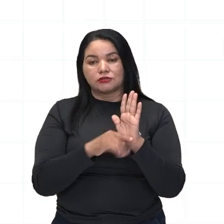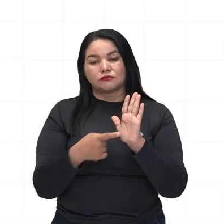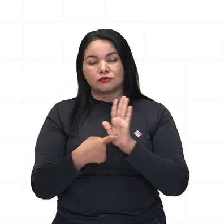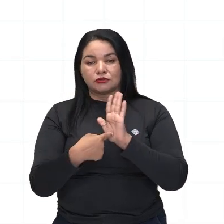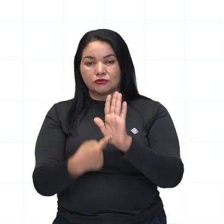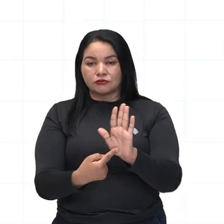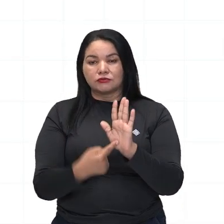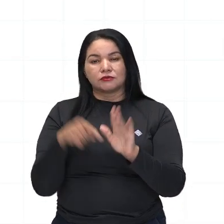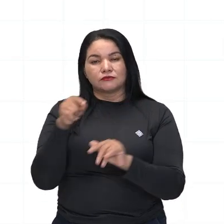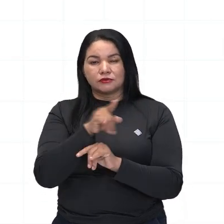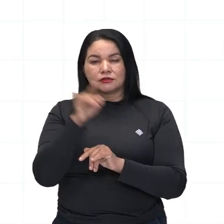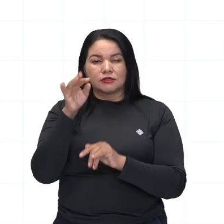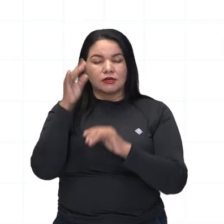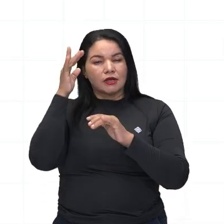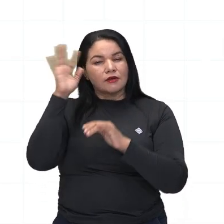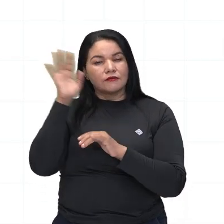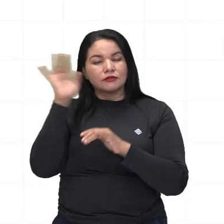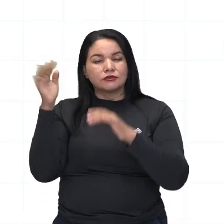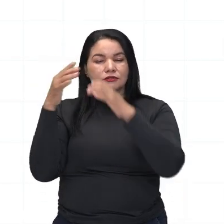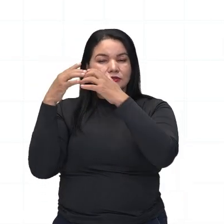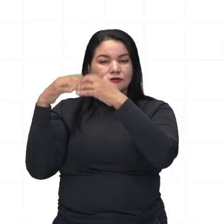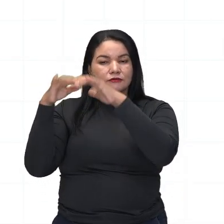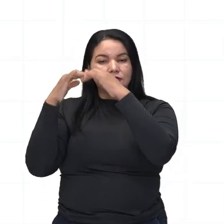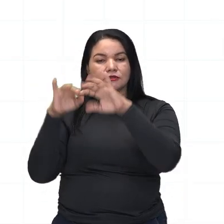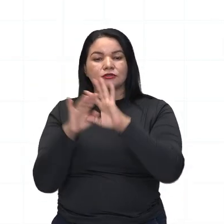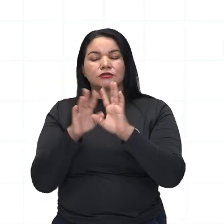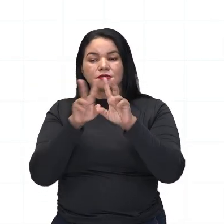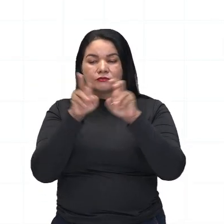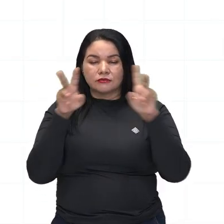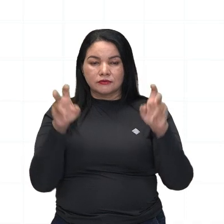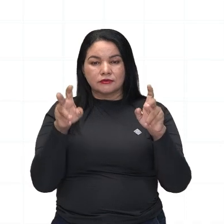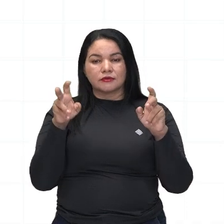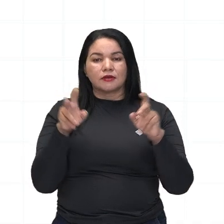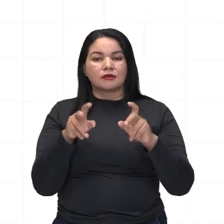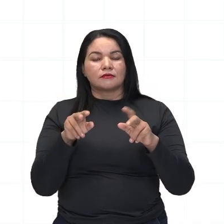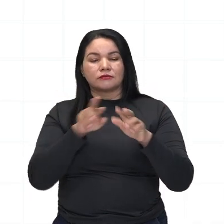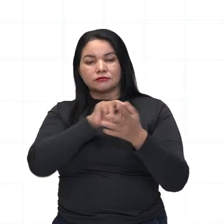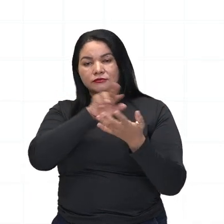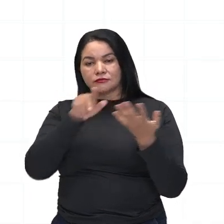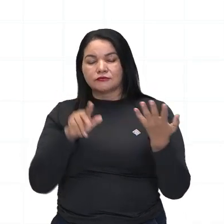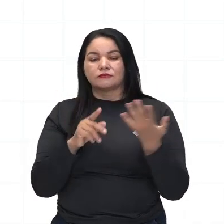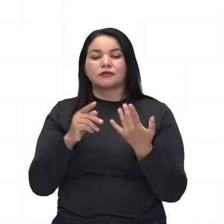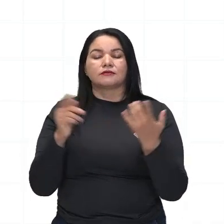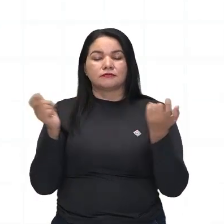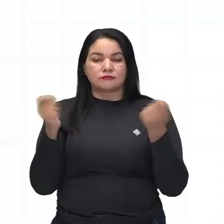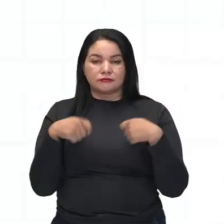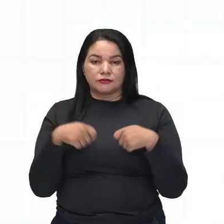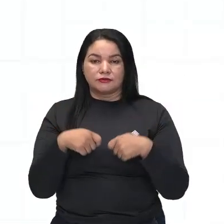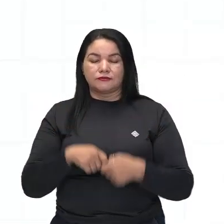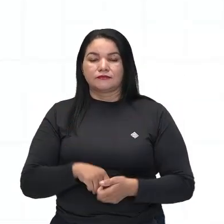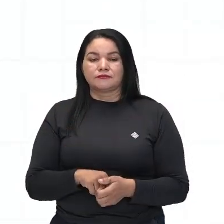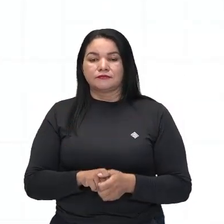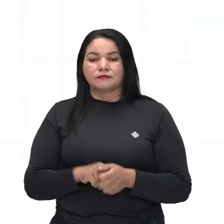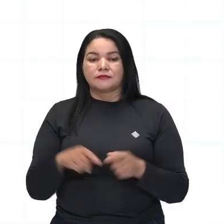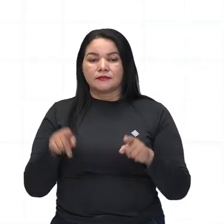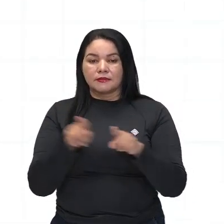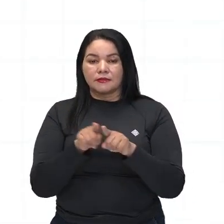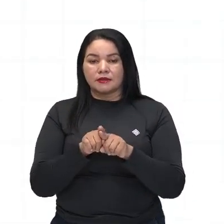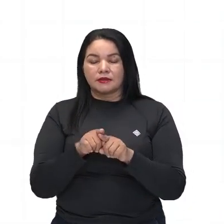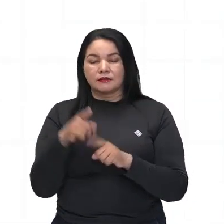refletir, a pensar sobre o tema, sobre o assunto, certo? Observem aqui que nós temos